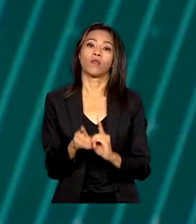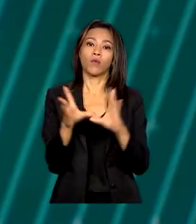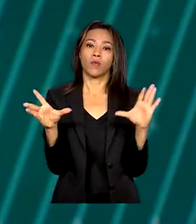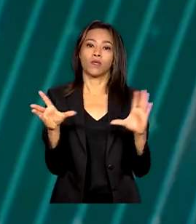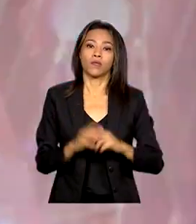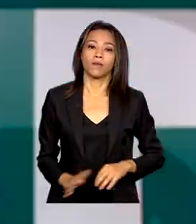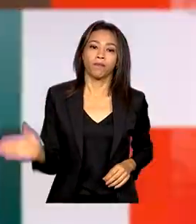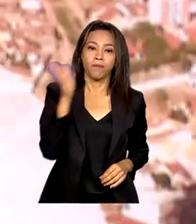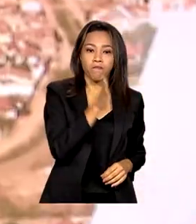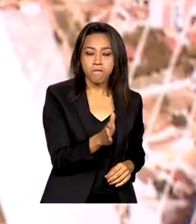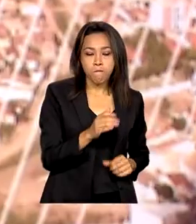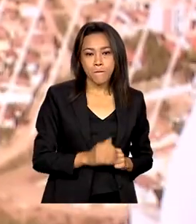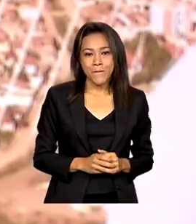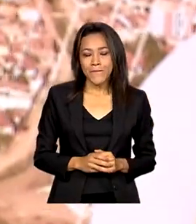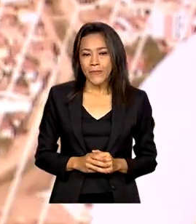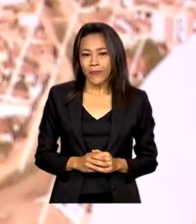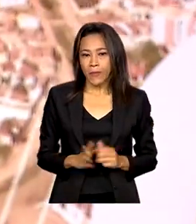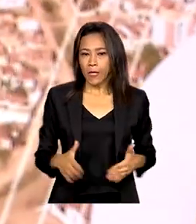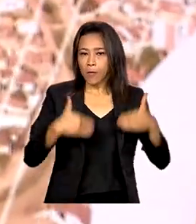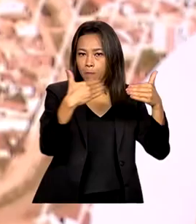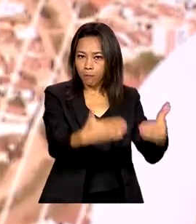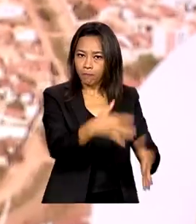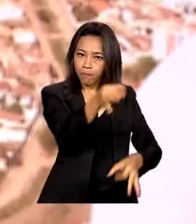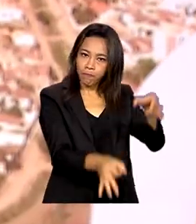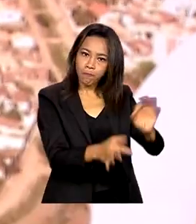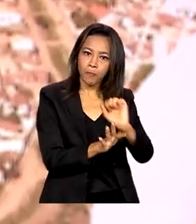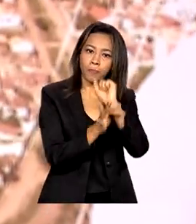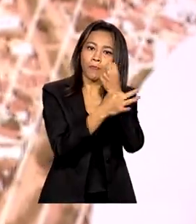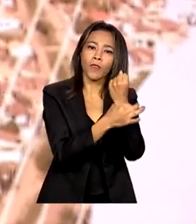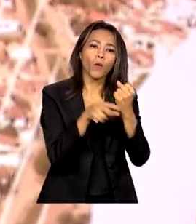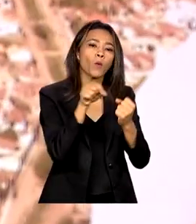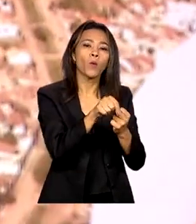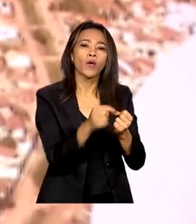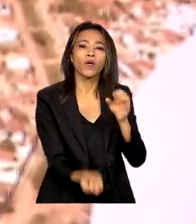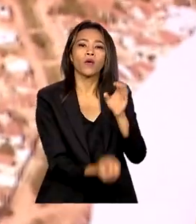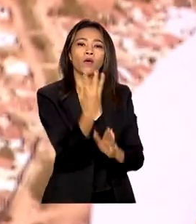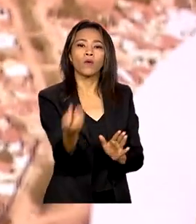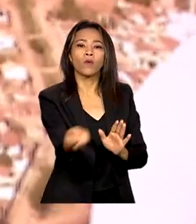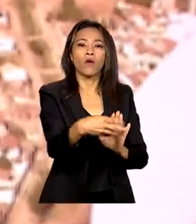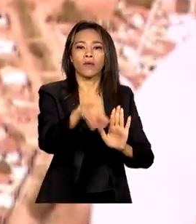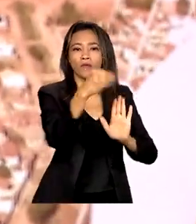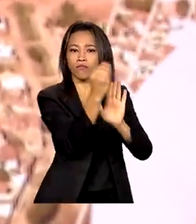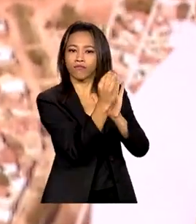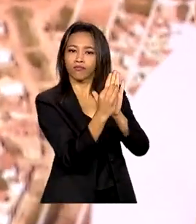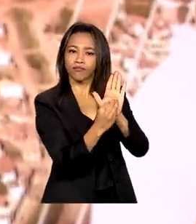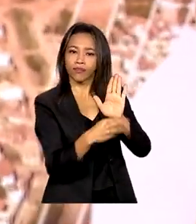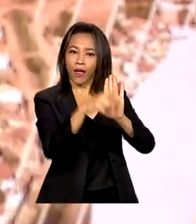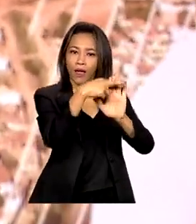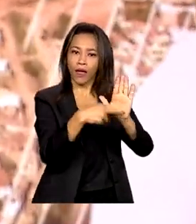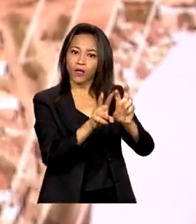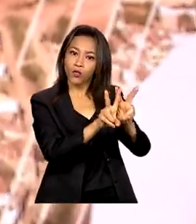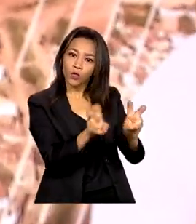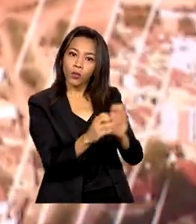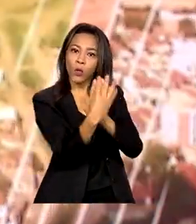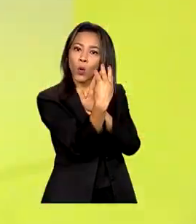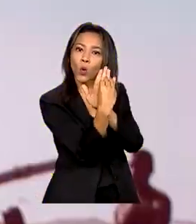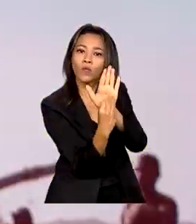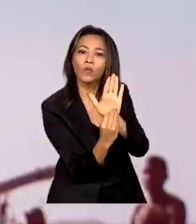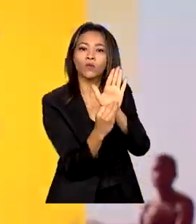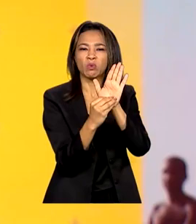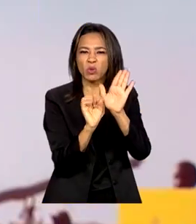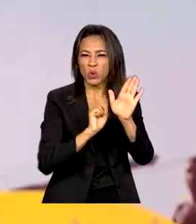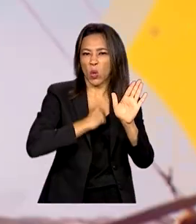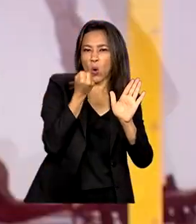E o Ministério da Justiça e Segurança Pública estabeleceu novas regras no caso de conteúdos de ódio divulgados